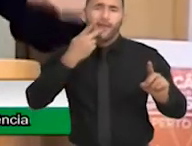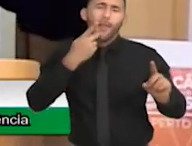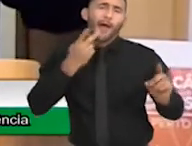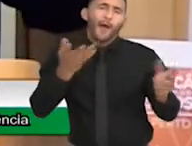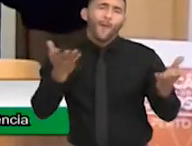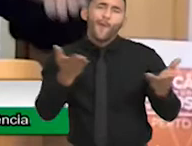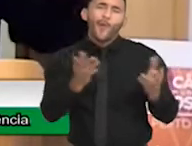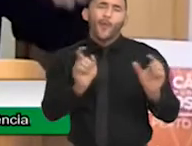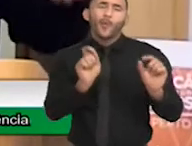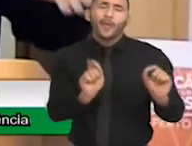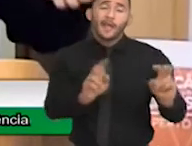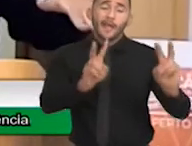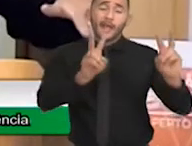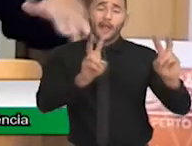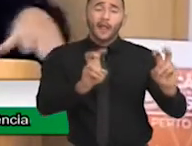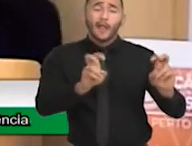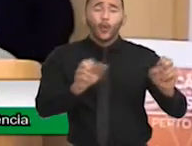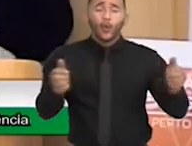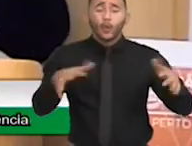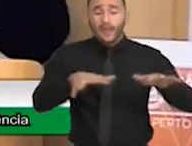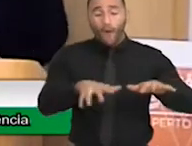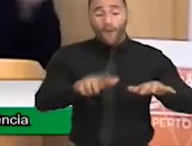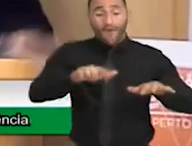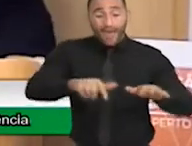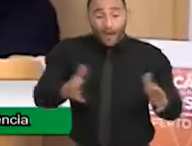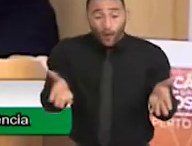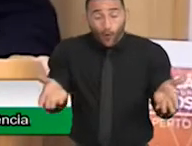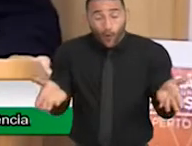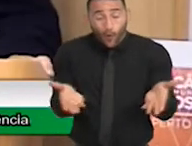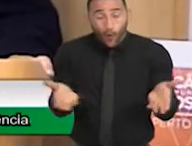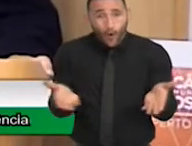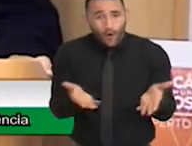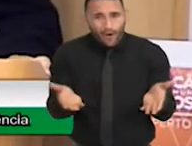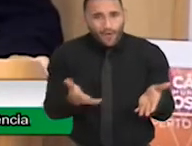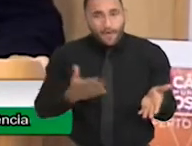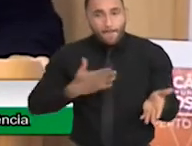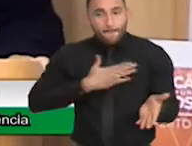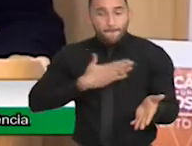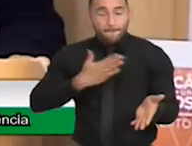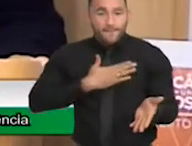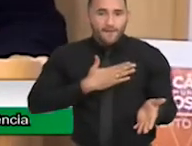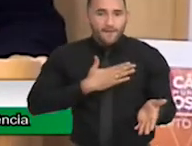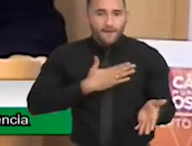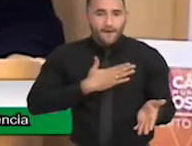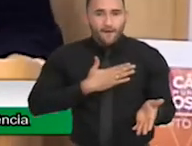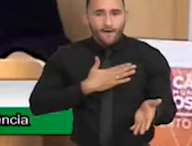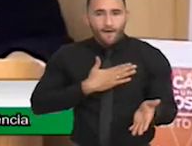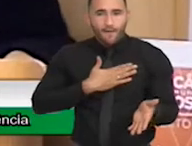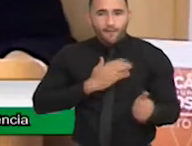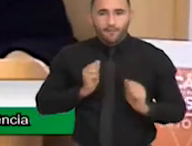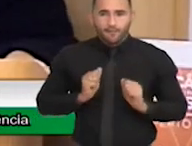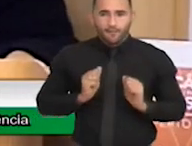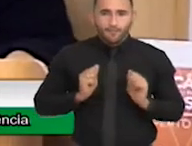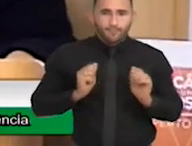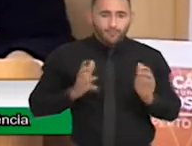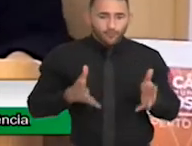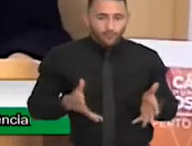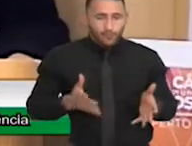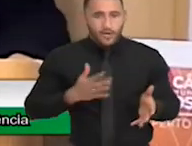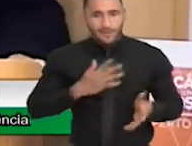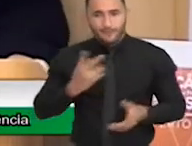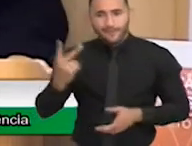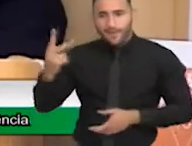medidas aqui na base, no micro, é a minha medida, é a sua medida, é a medida dele,